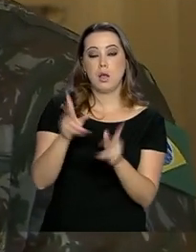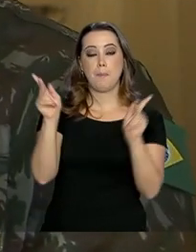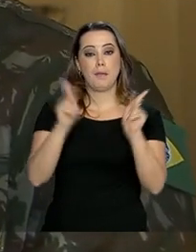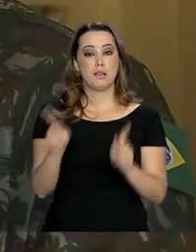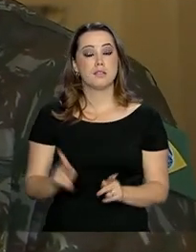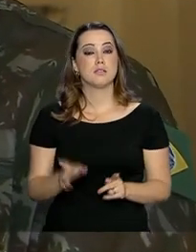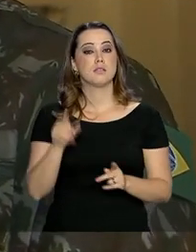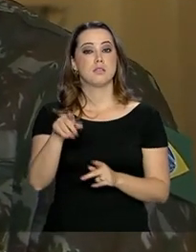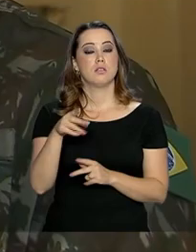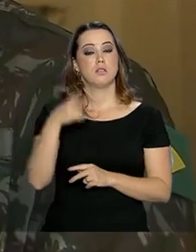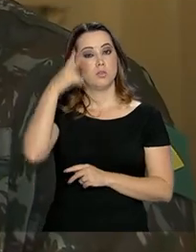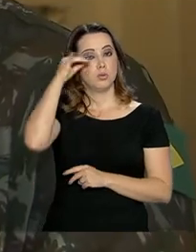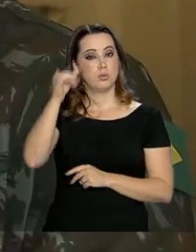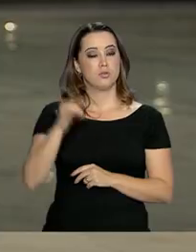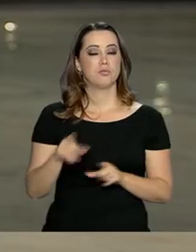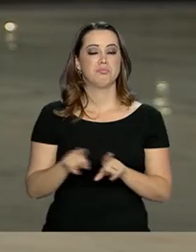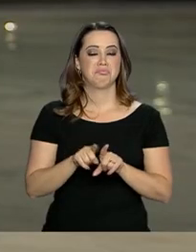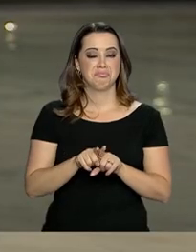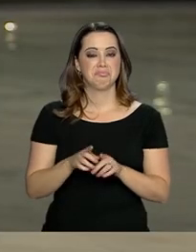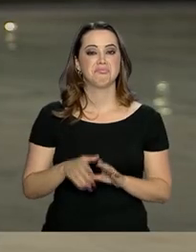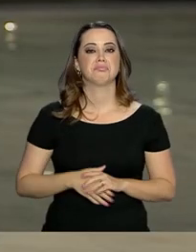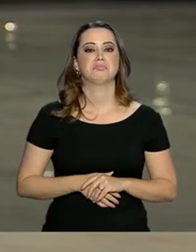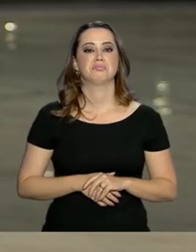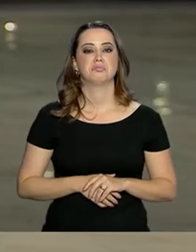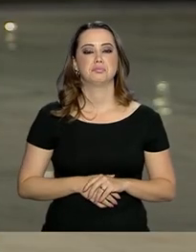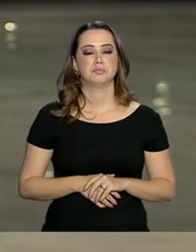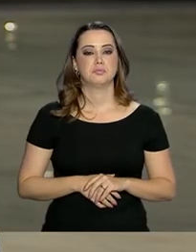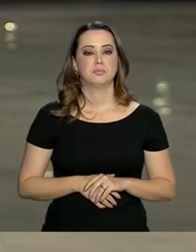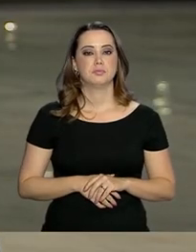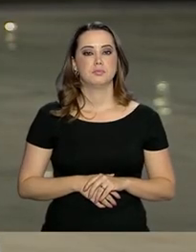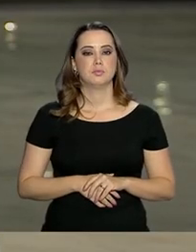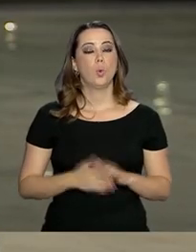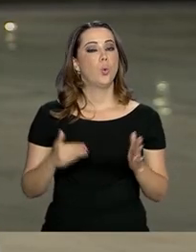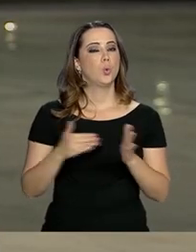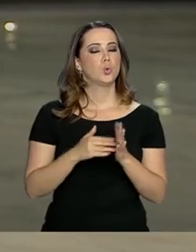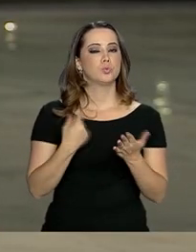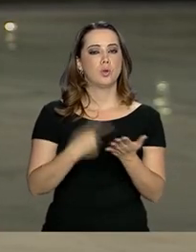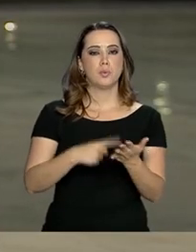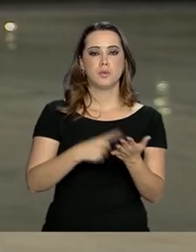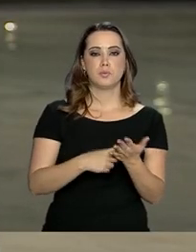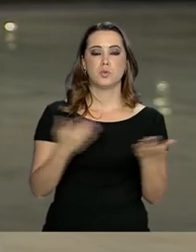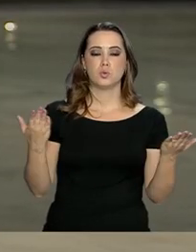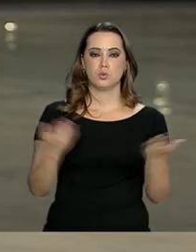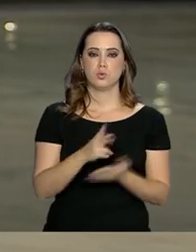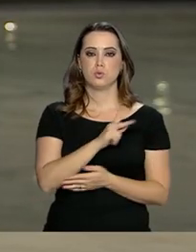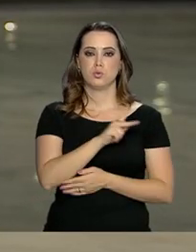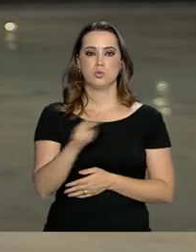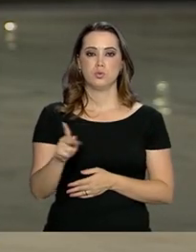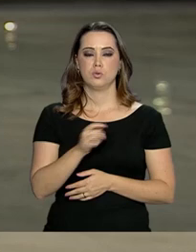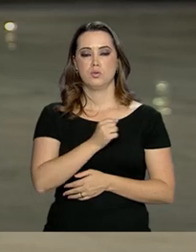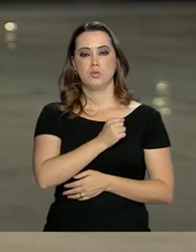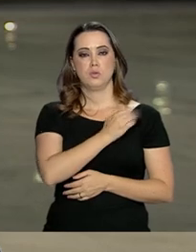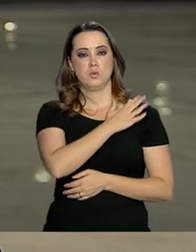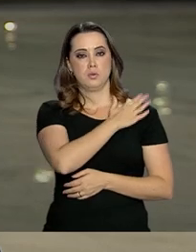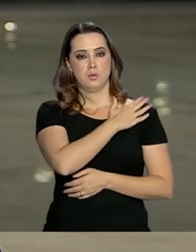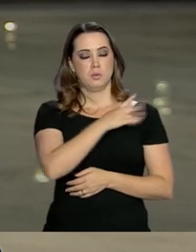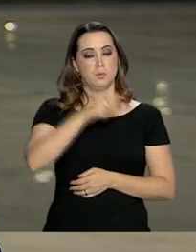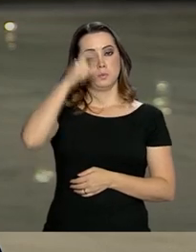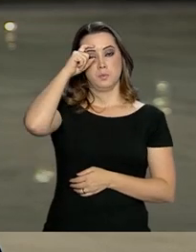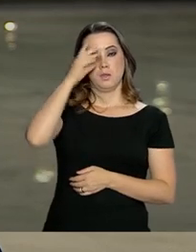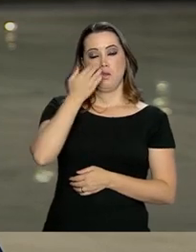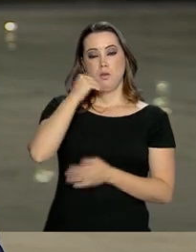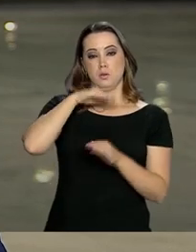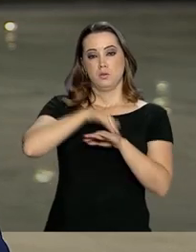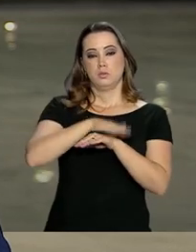pacificação do Haiti. O último compromisso da agenda de hoje do presidente em exercício é um